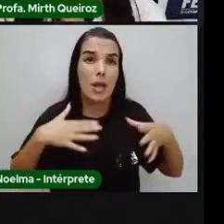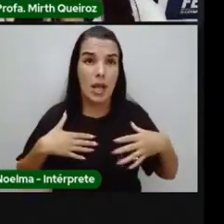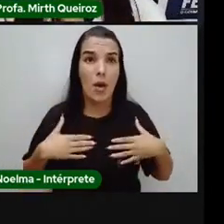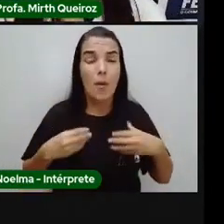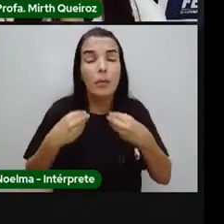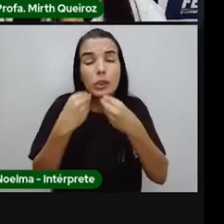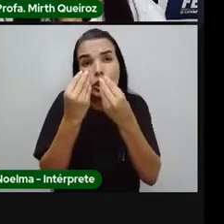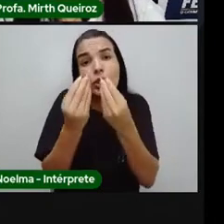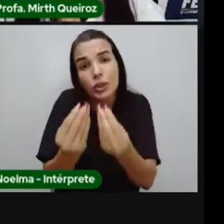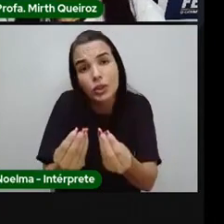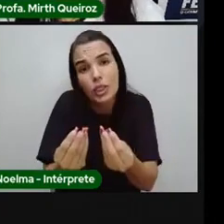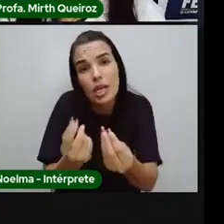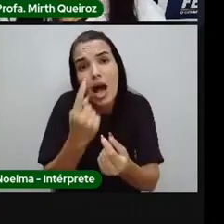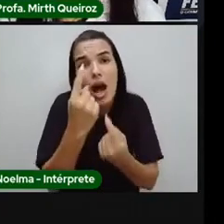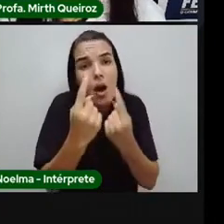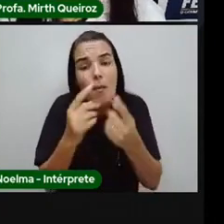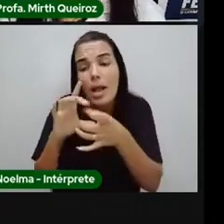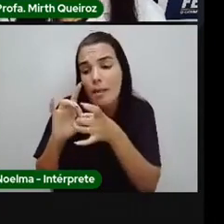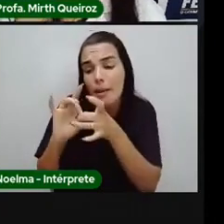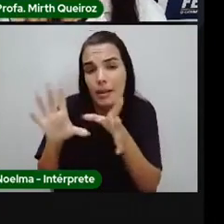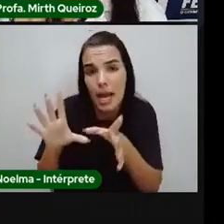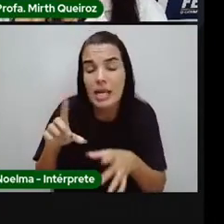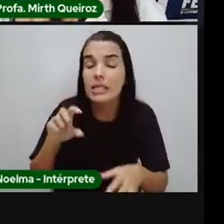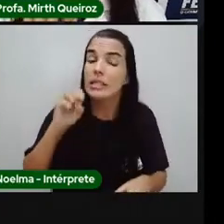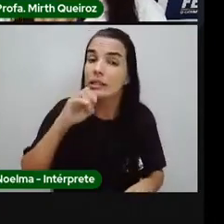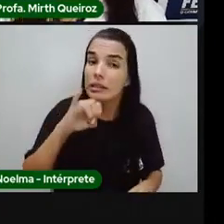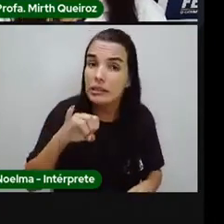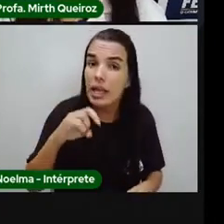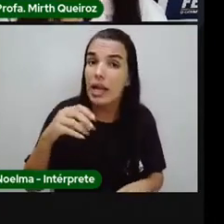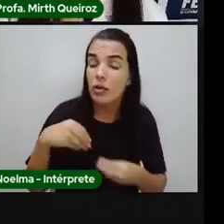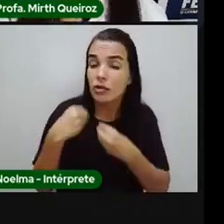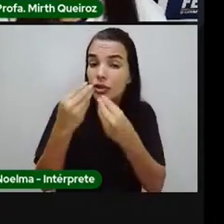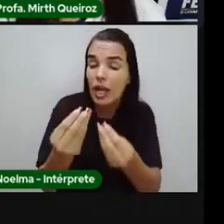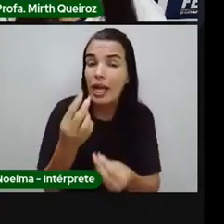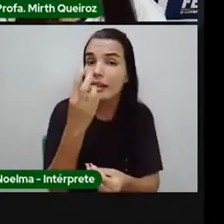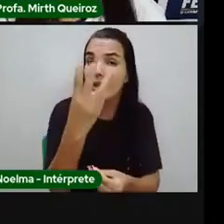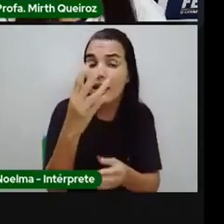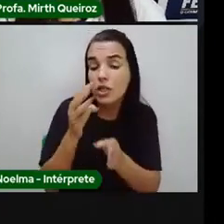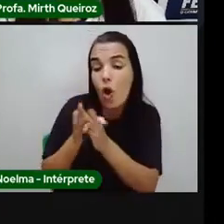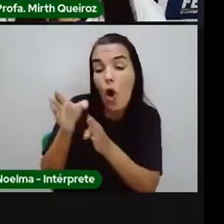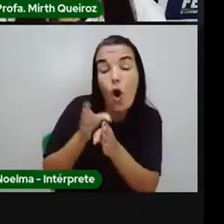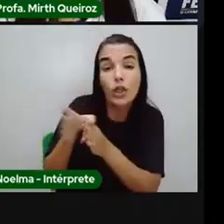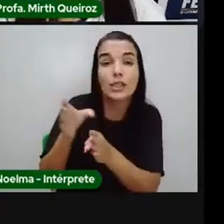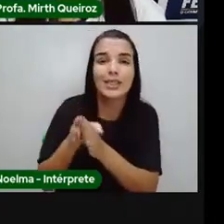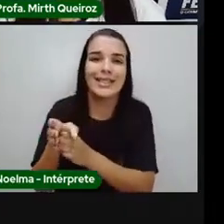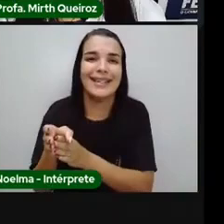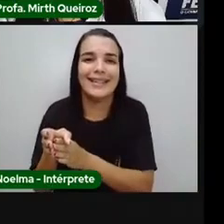recompensar? Pela minha liberdade. Três conselhos vou te dar.